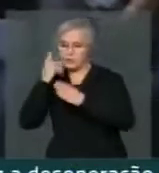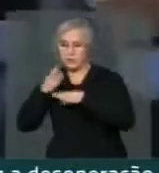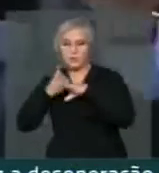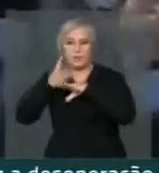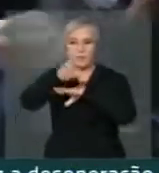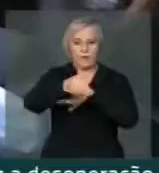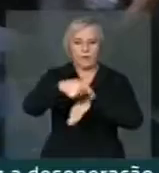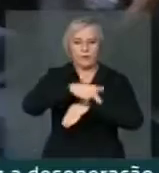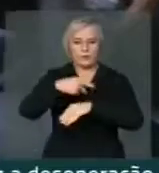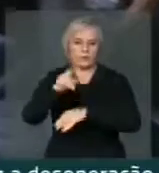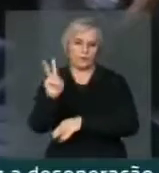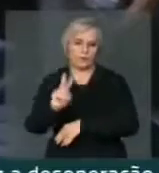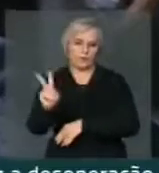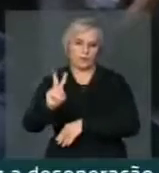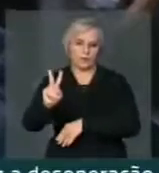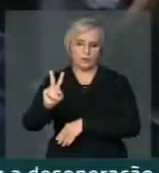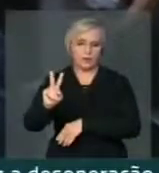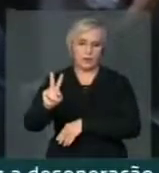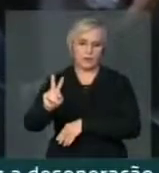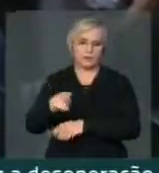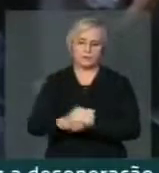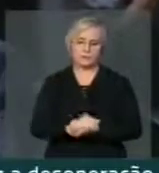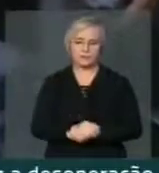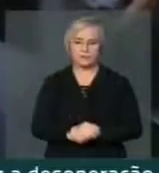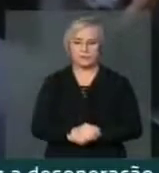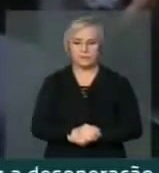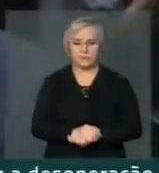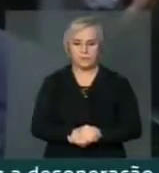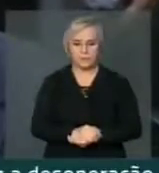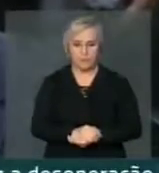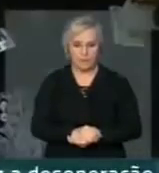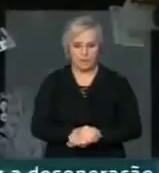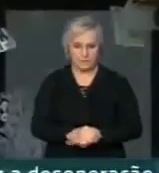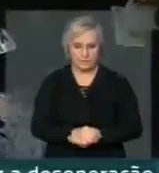cumprir com a missão que nos foi delegada por esse plenário. Muito obrigado, Presidente.